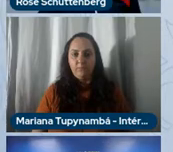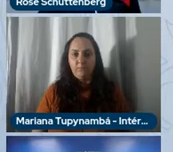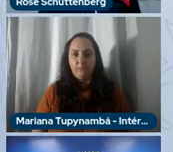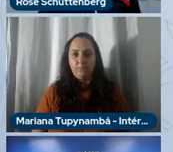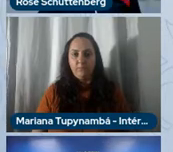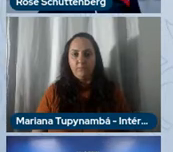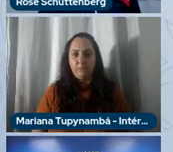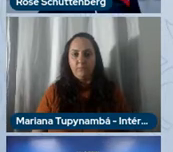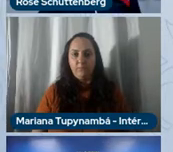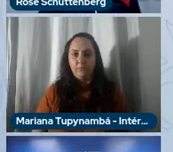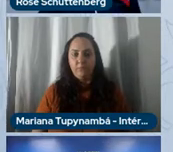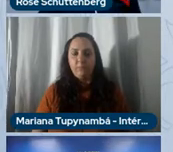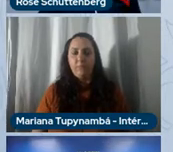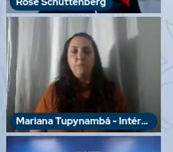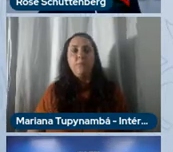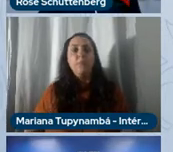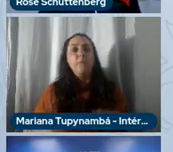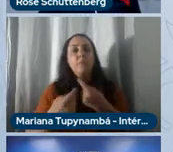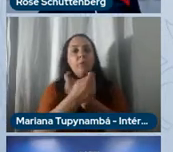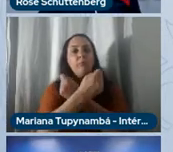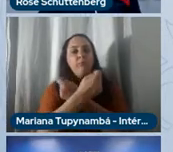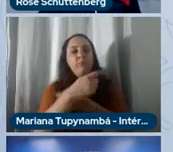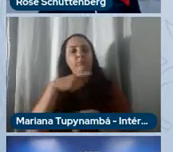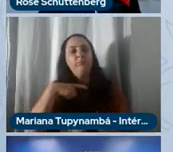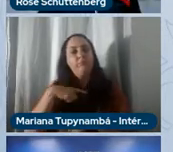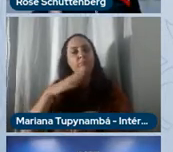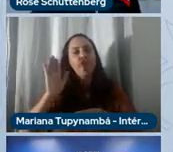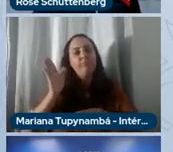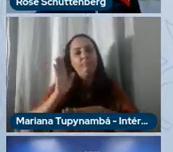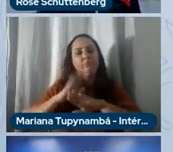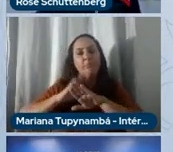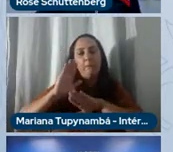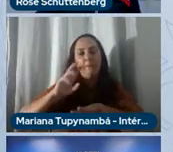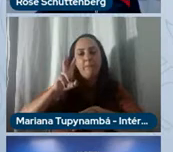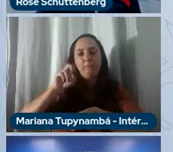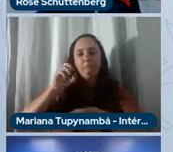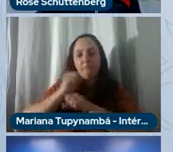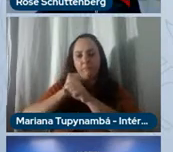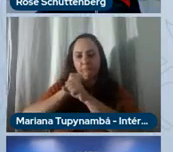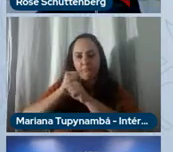O IPUC existe há mais de 50 anos e está em sintonia com o futuro.